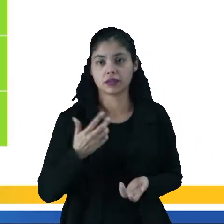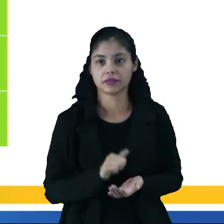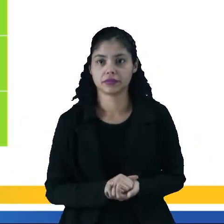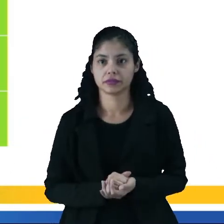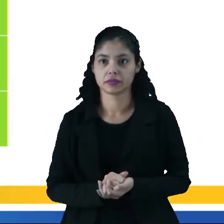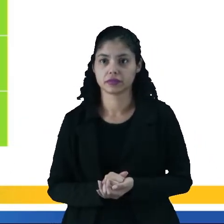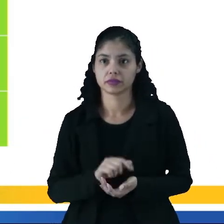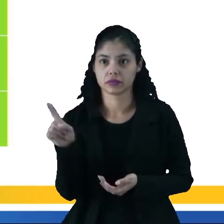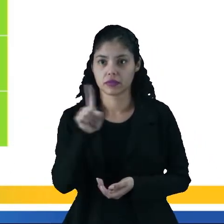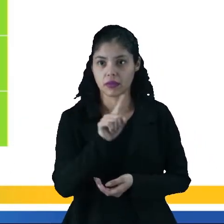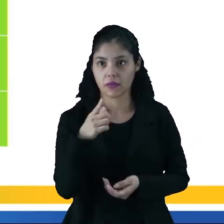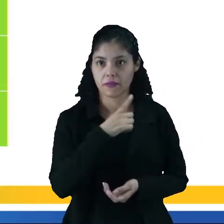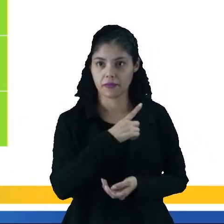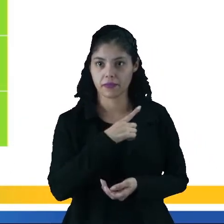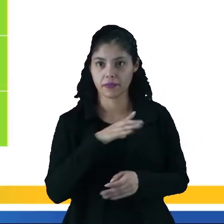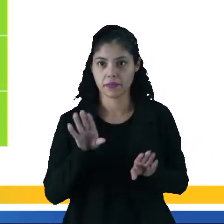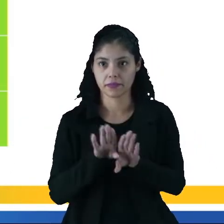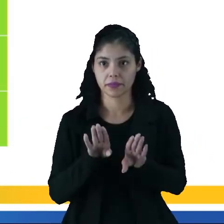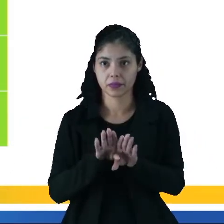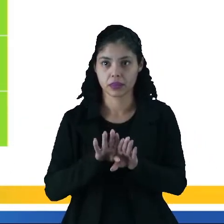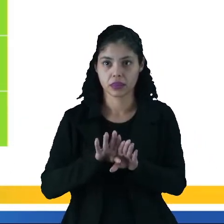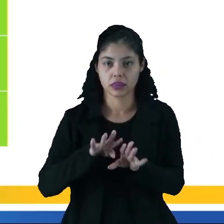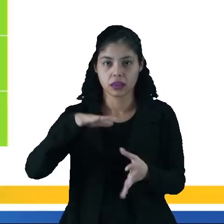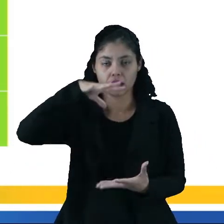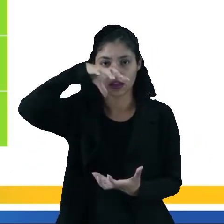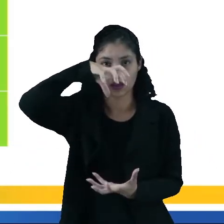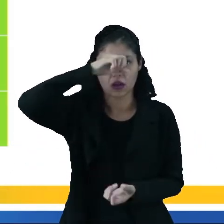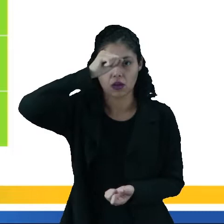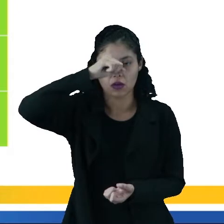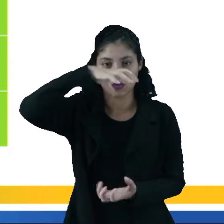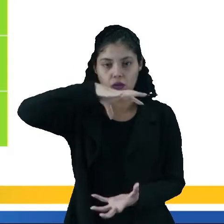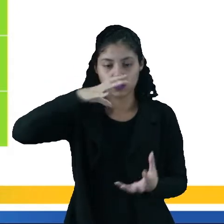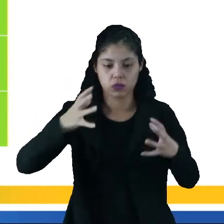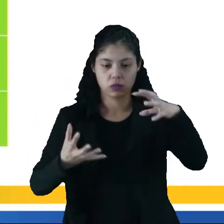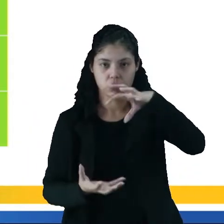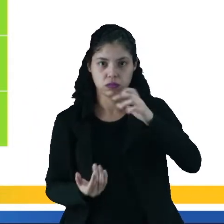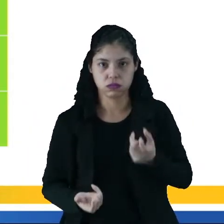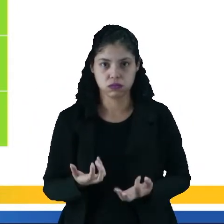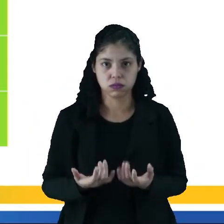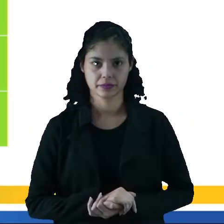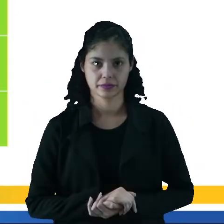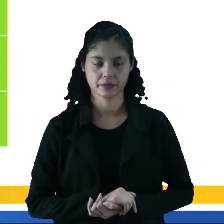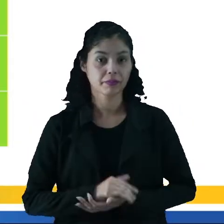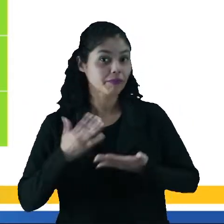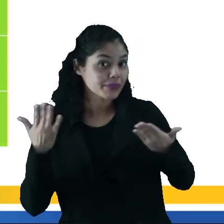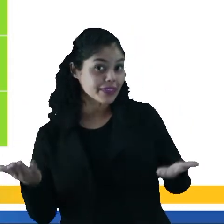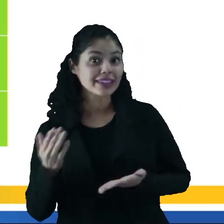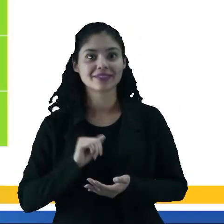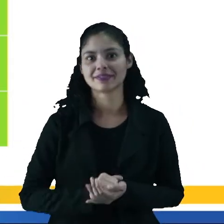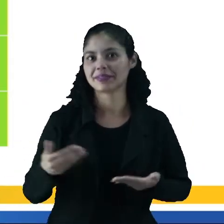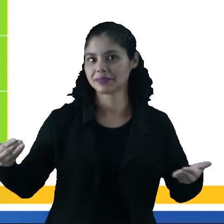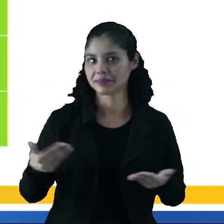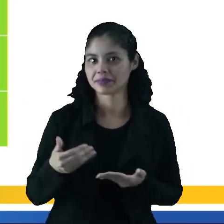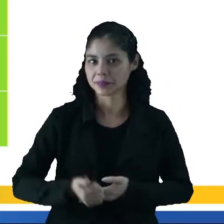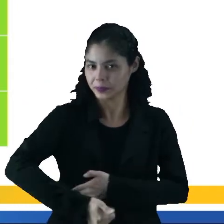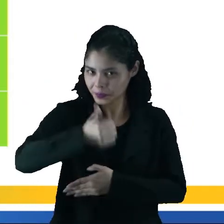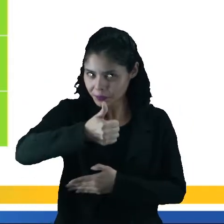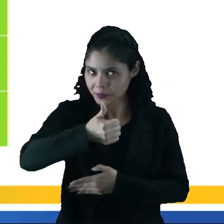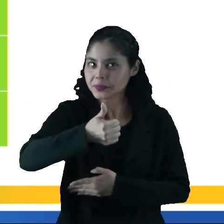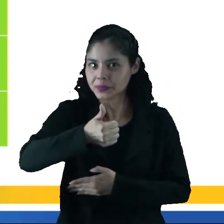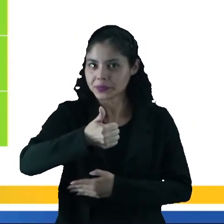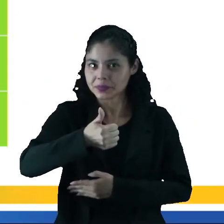emissões não contribuem para o efeito estufa. E aí vamos para as